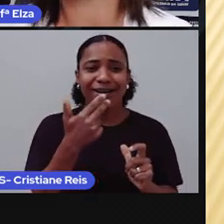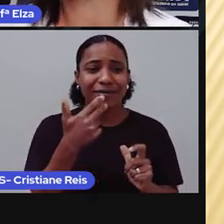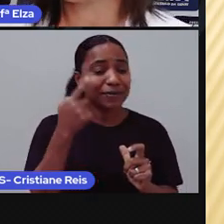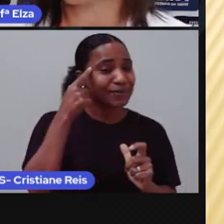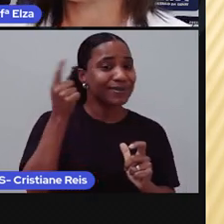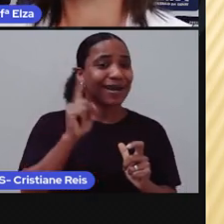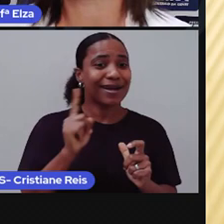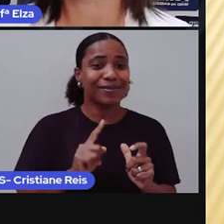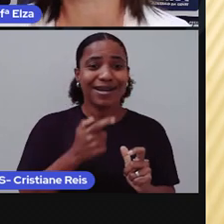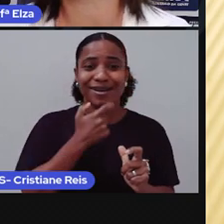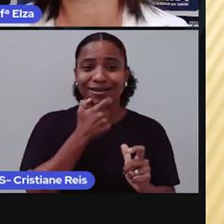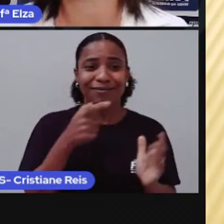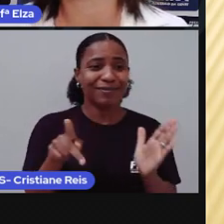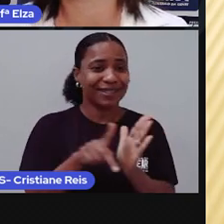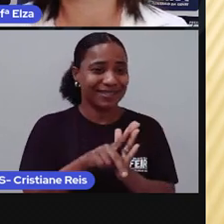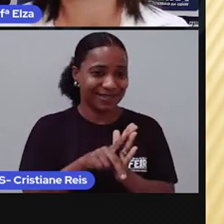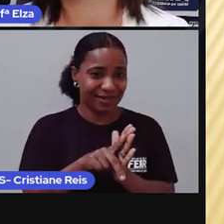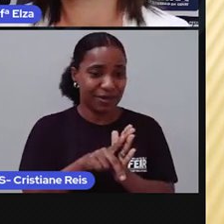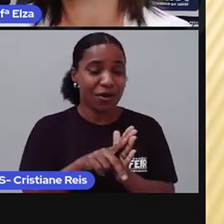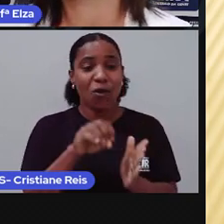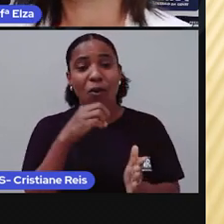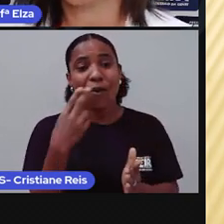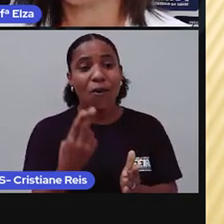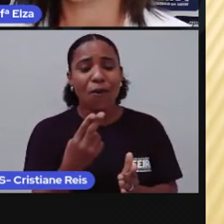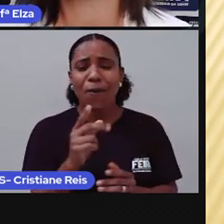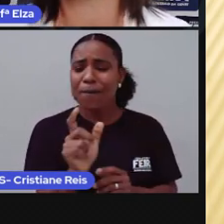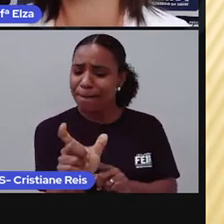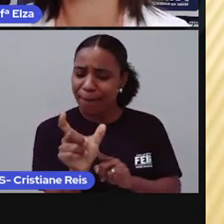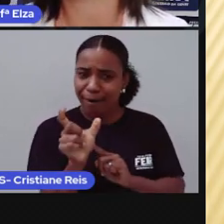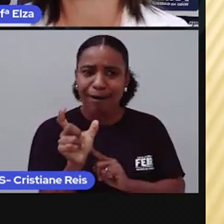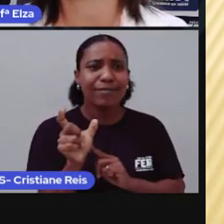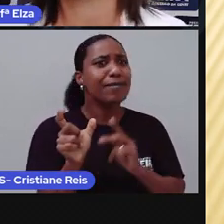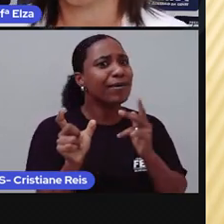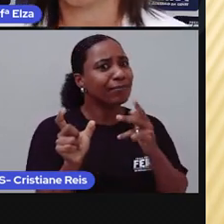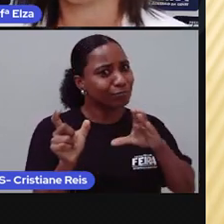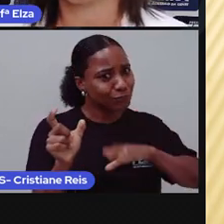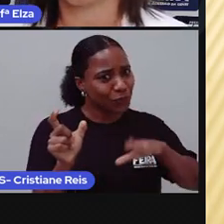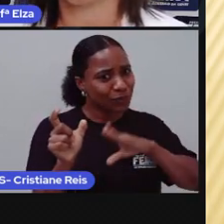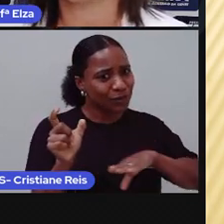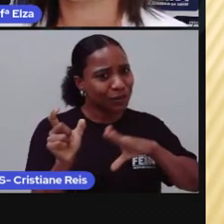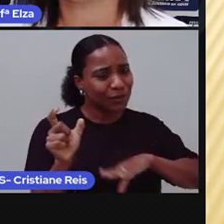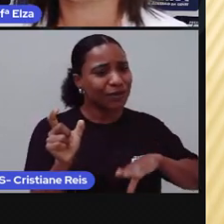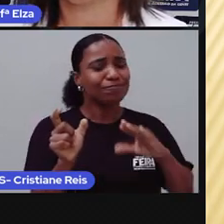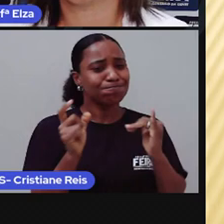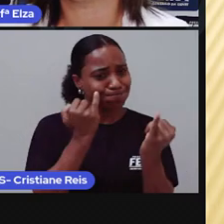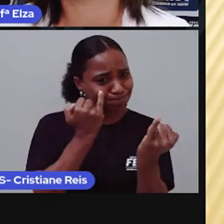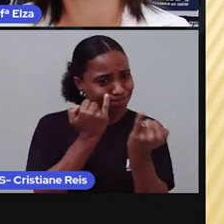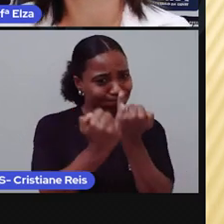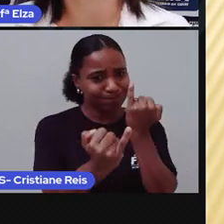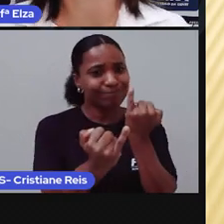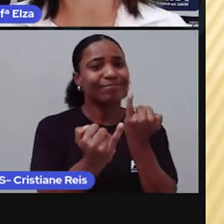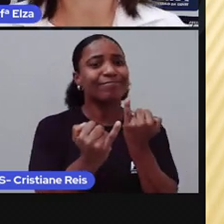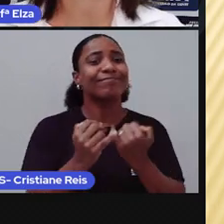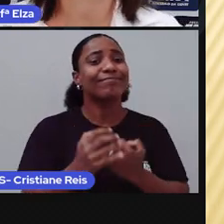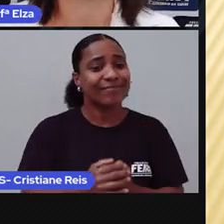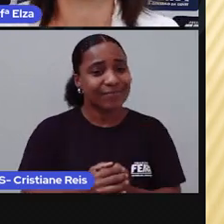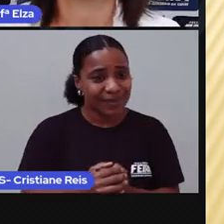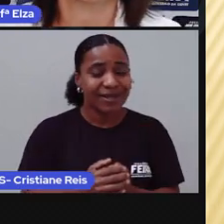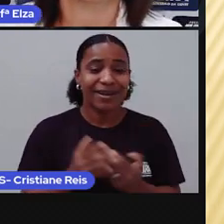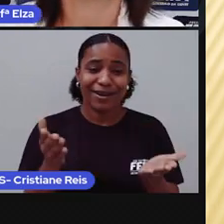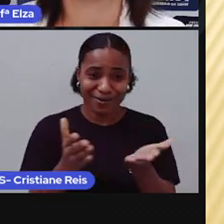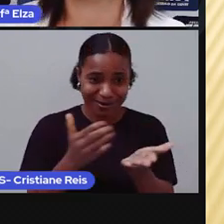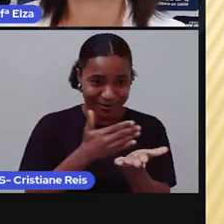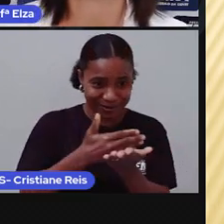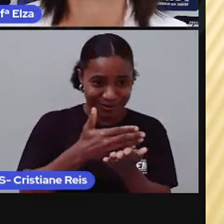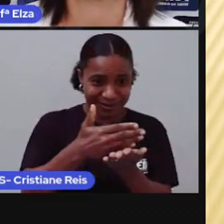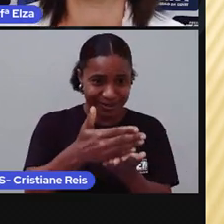parecidas com a nossa língua dentro de textos em inglês e a gente não percebe? Então, a partir de hoje,